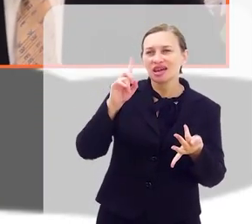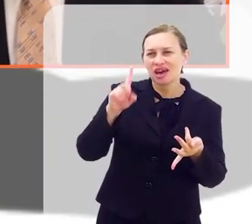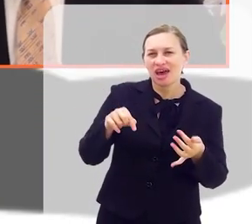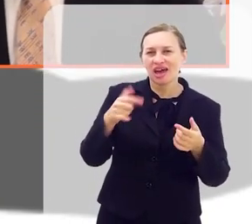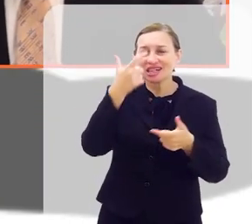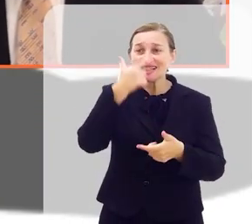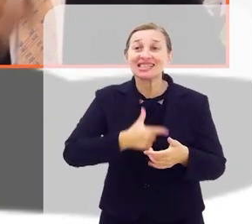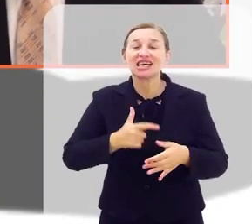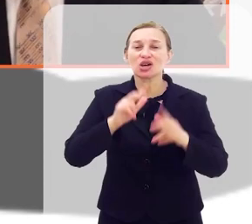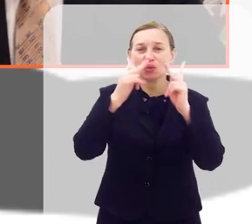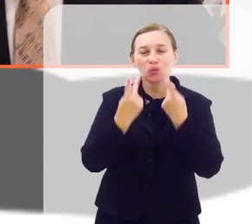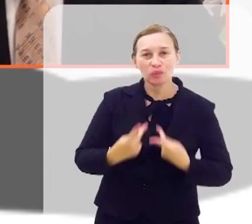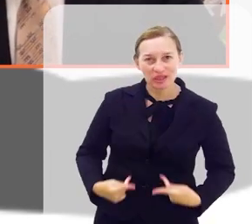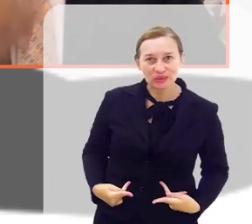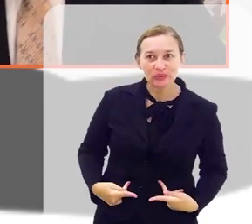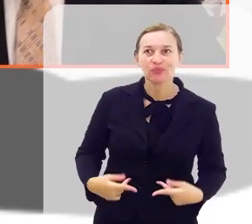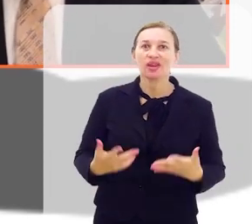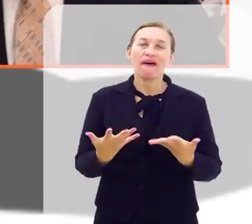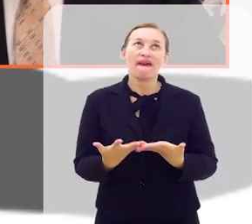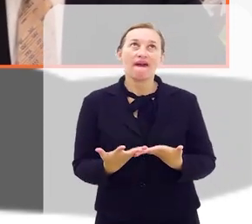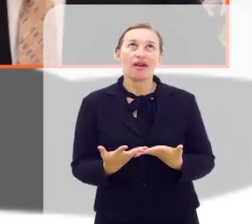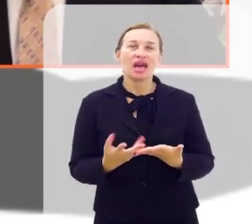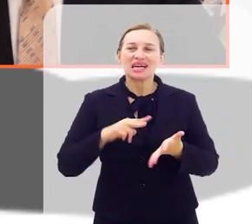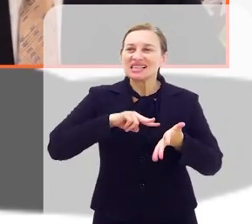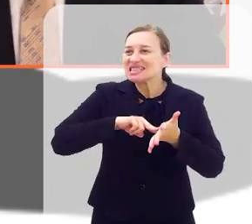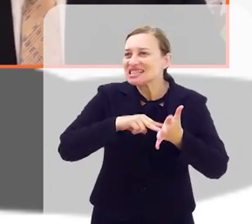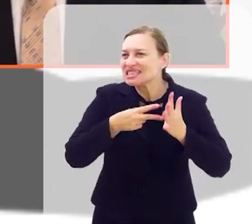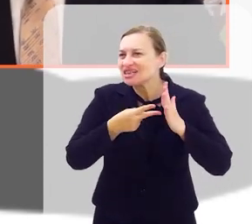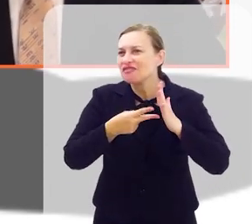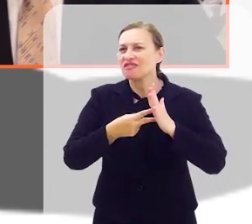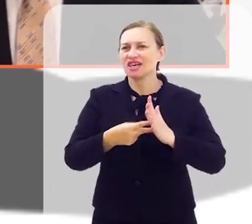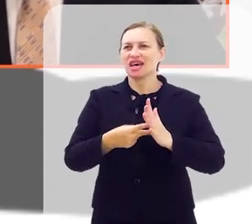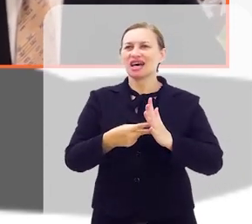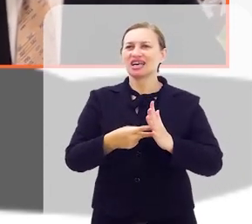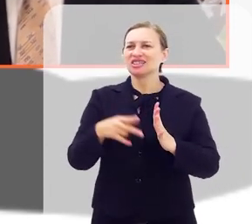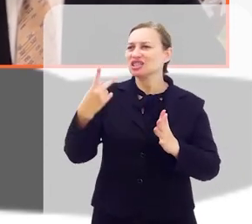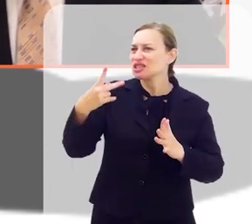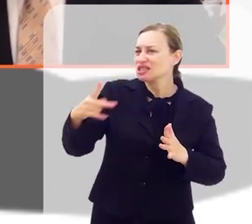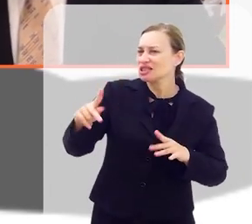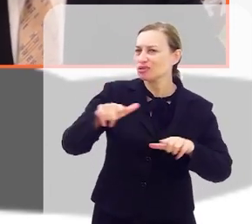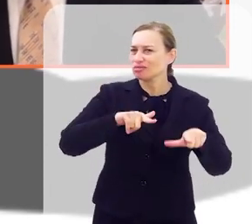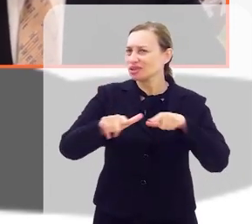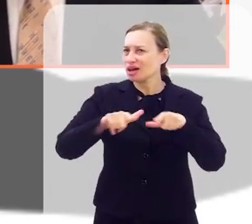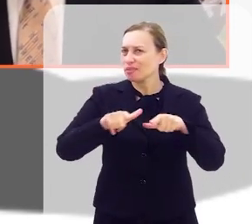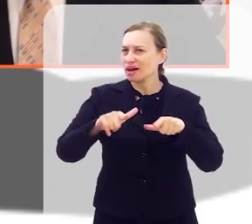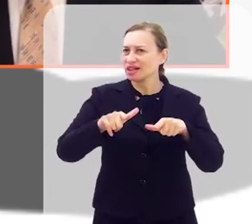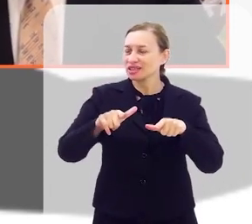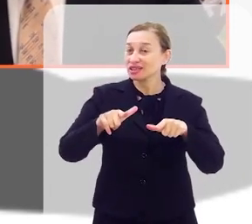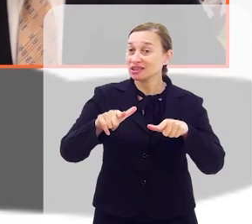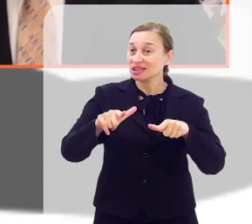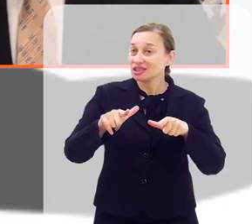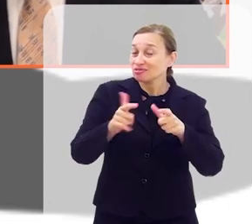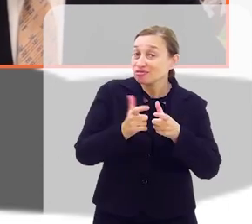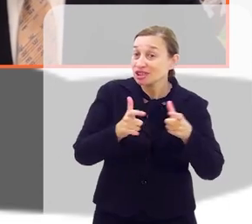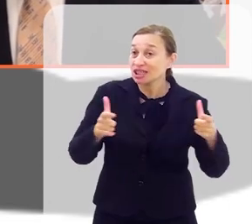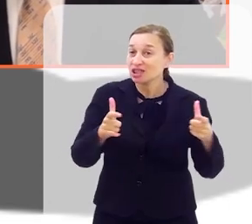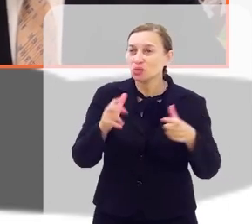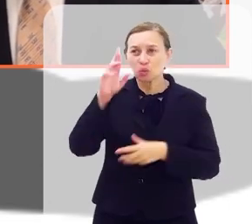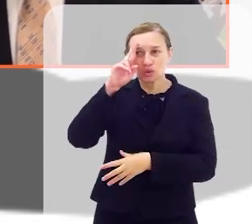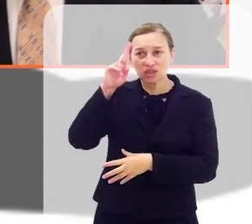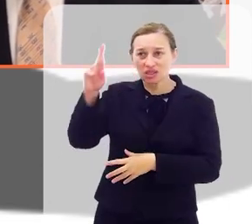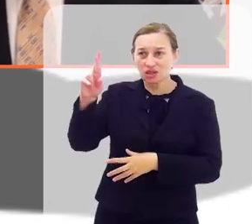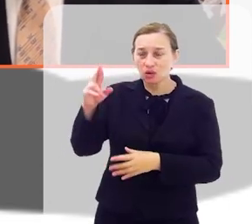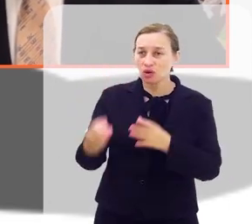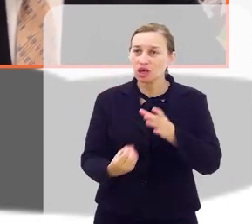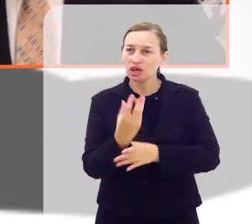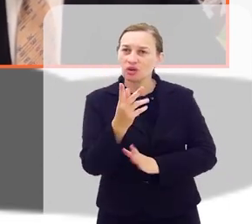humano. E esse significado e essa sua atuação, ela tem sido tão expressiva, que o senhor é